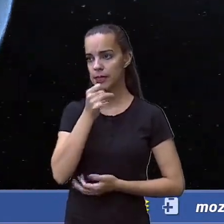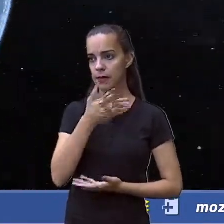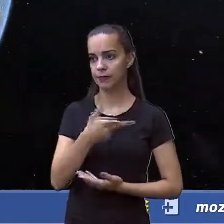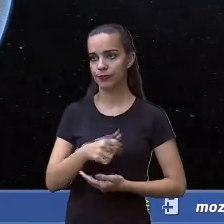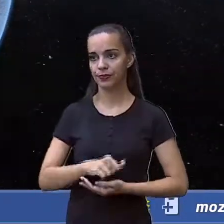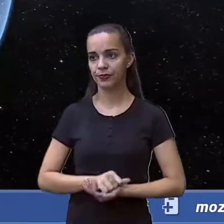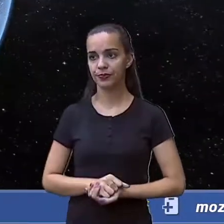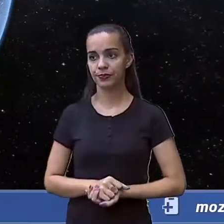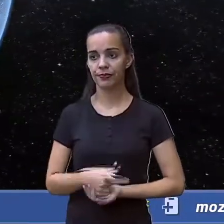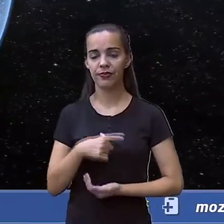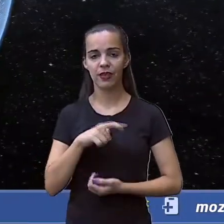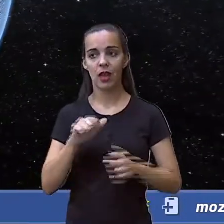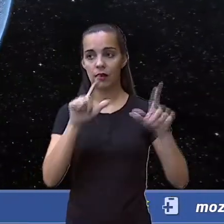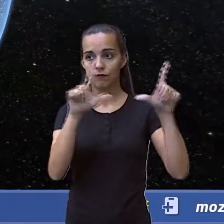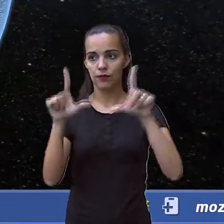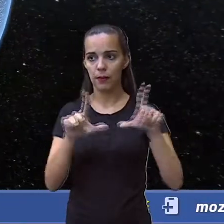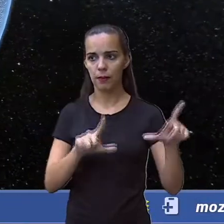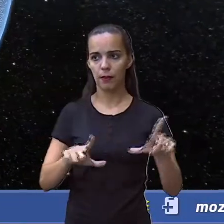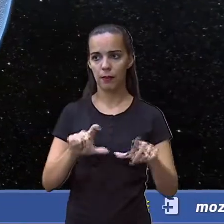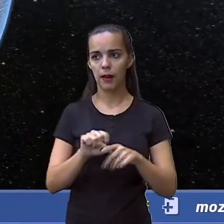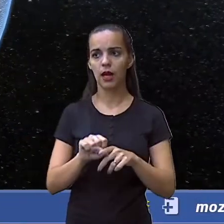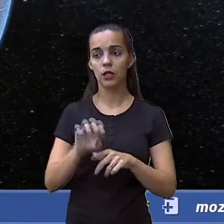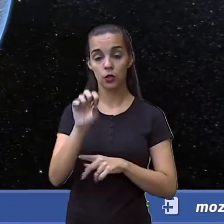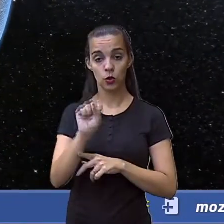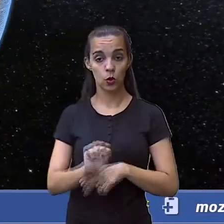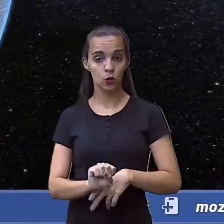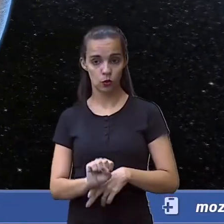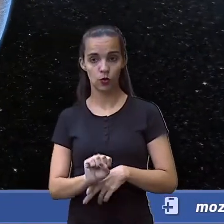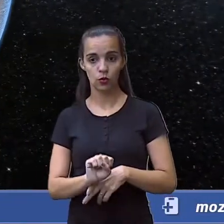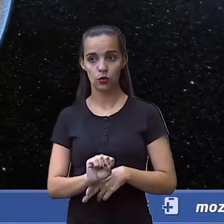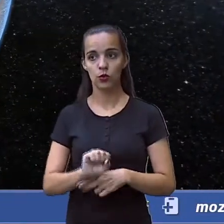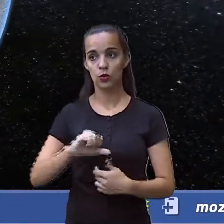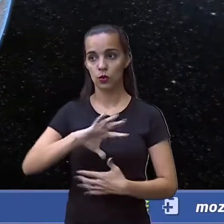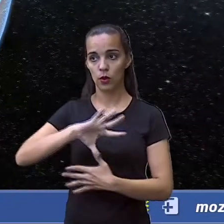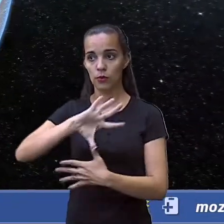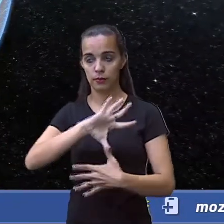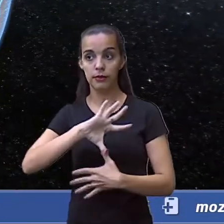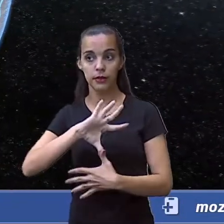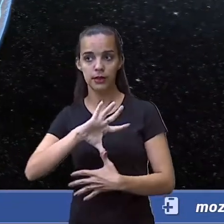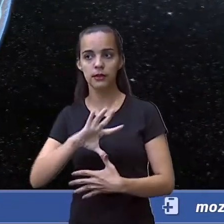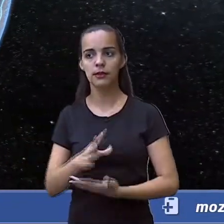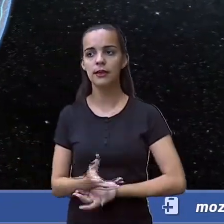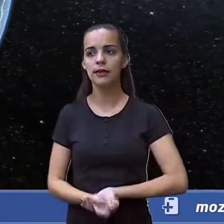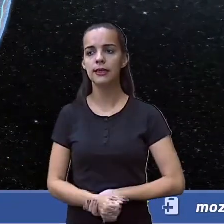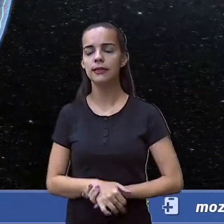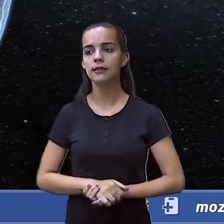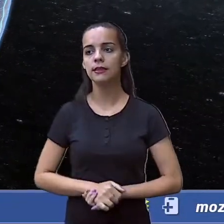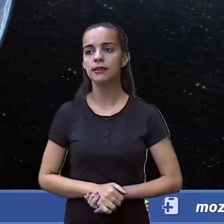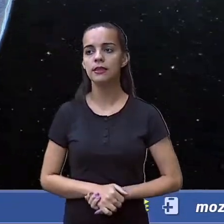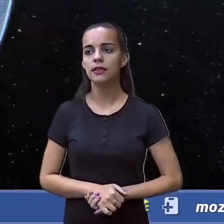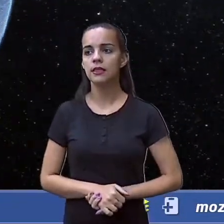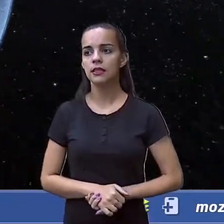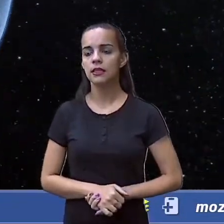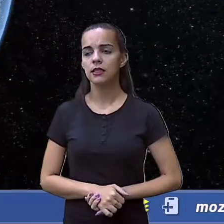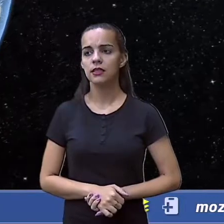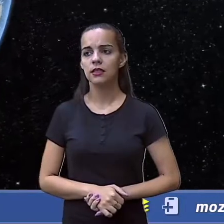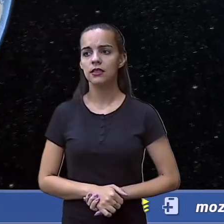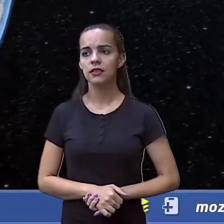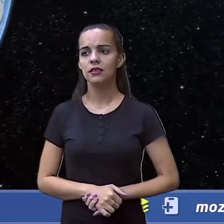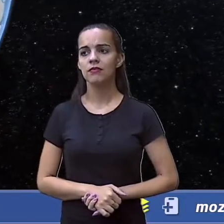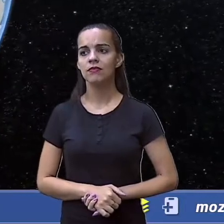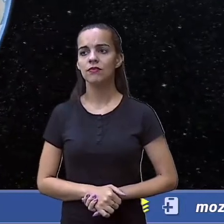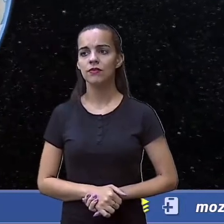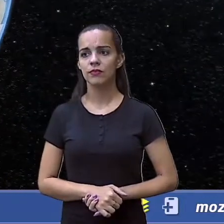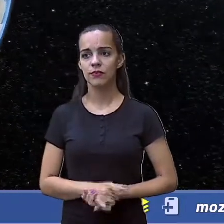né? Placa Sul-Americana, não da América do Sul. Inverti o nome aqui para vocês. Então,